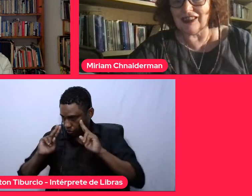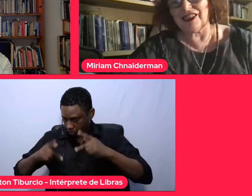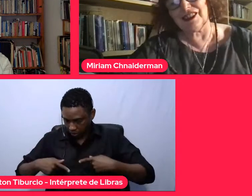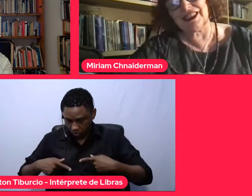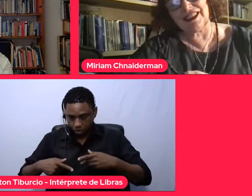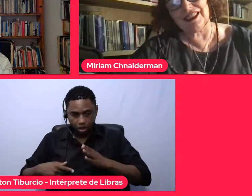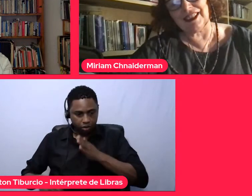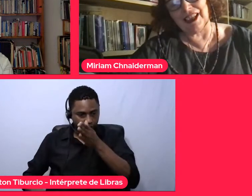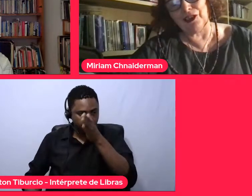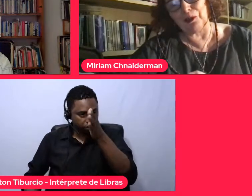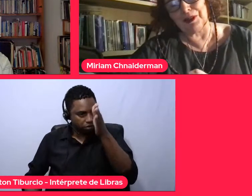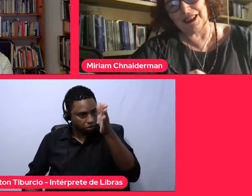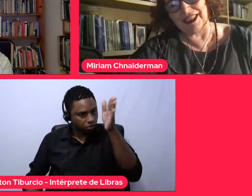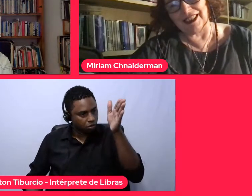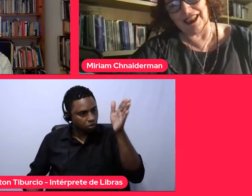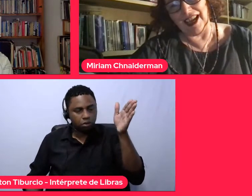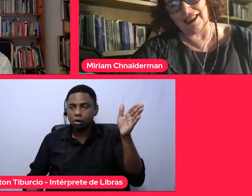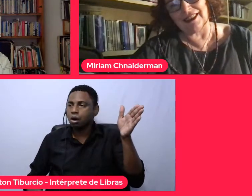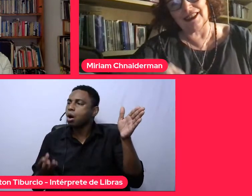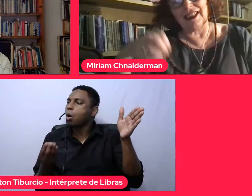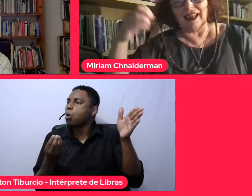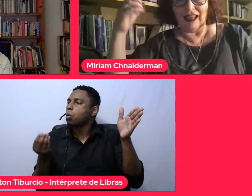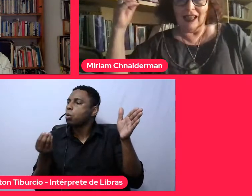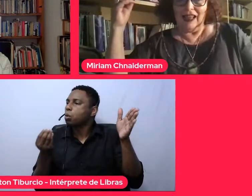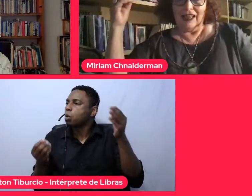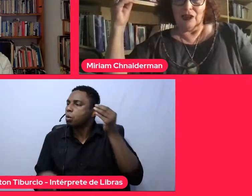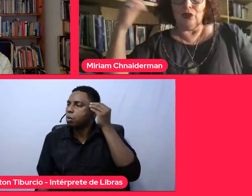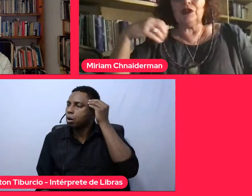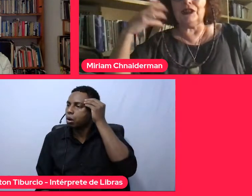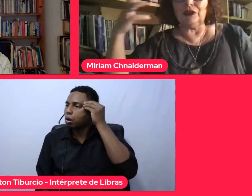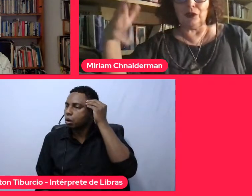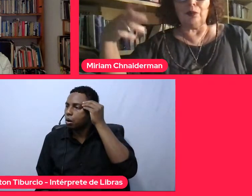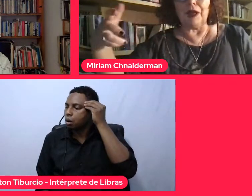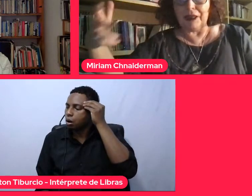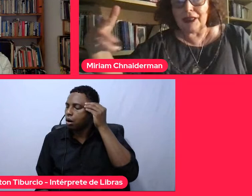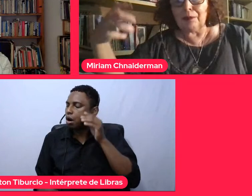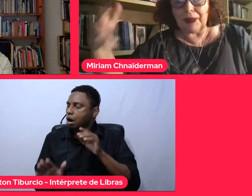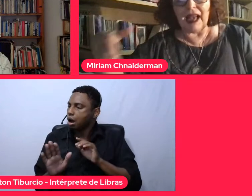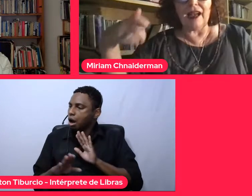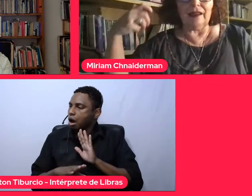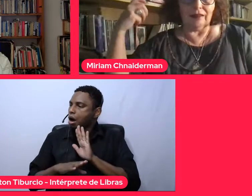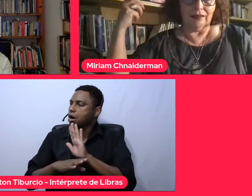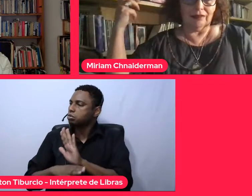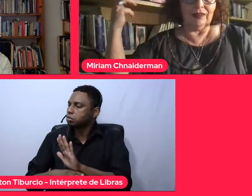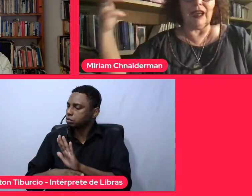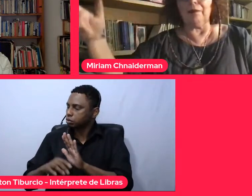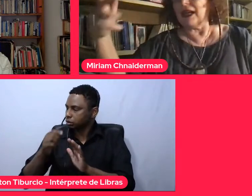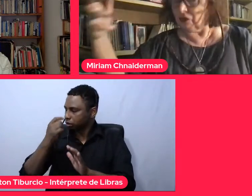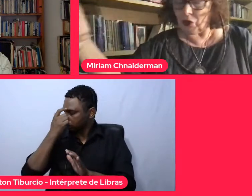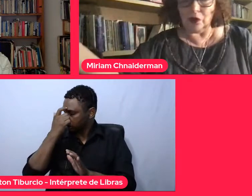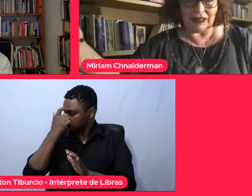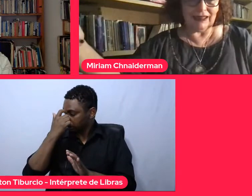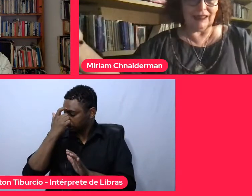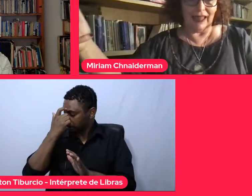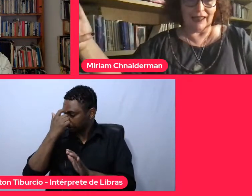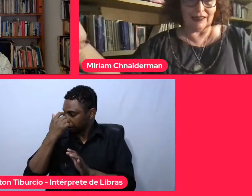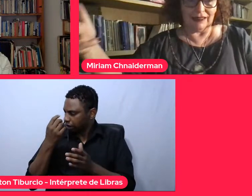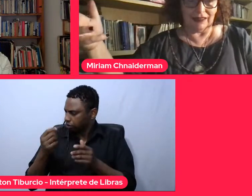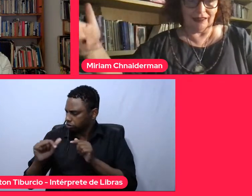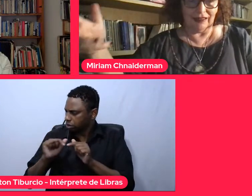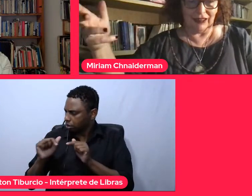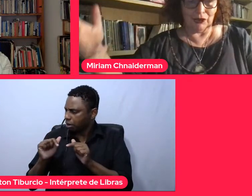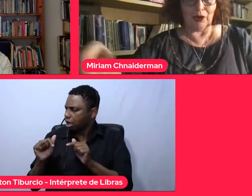de que jeito a psicanálise nos instrumenta para um trabalho com a